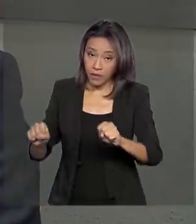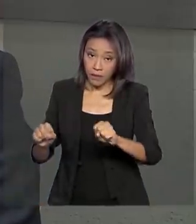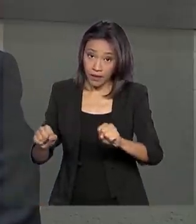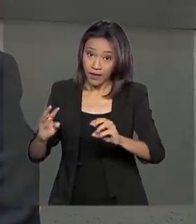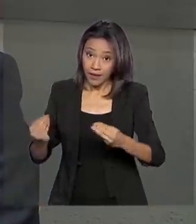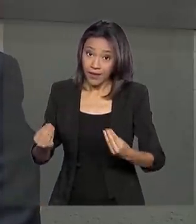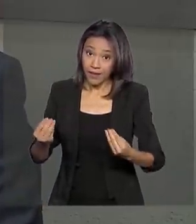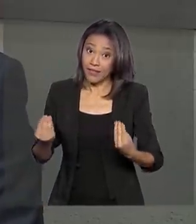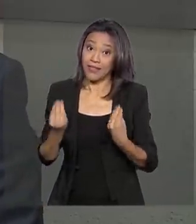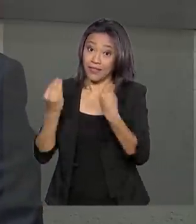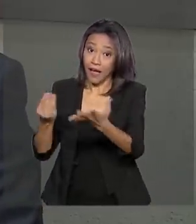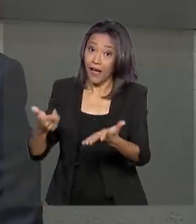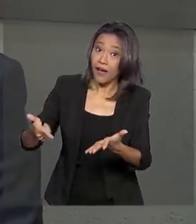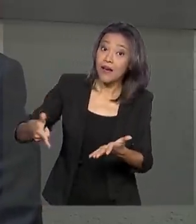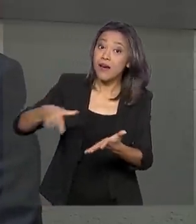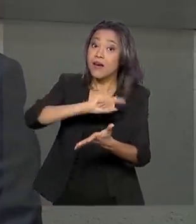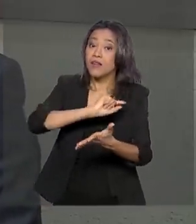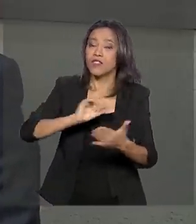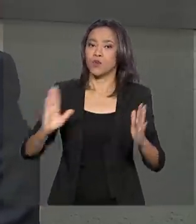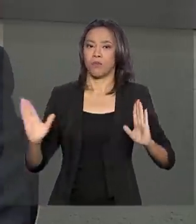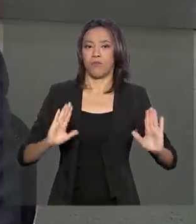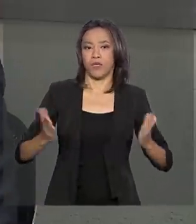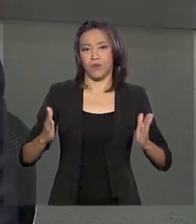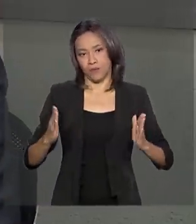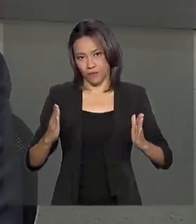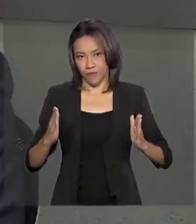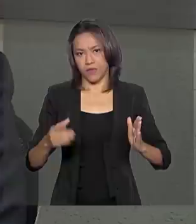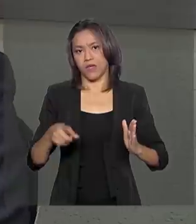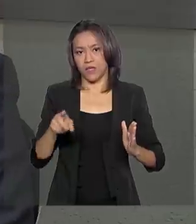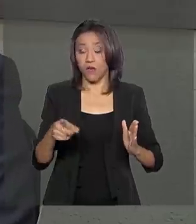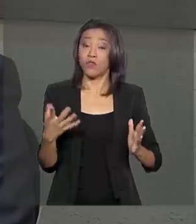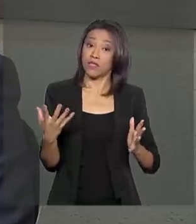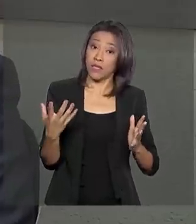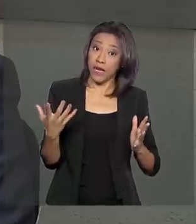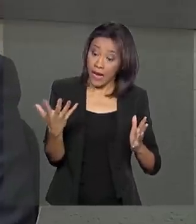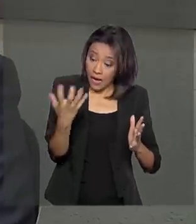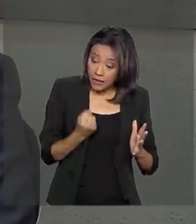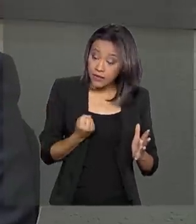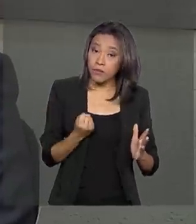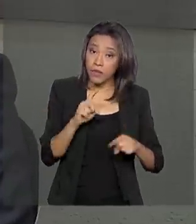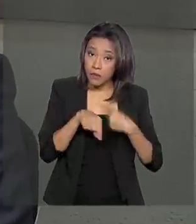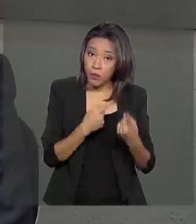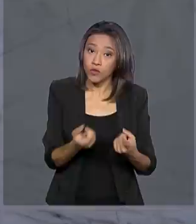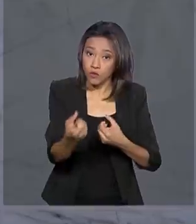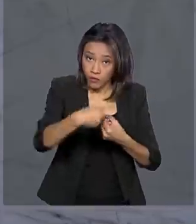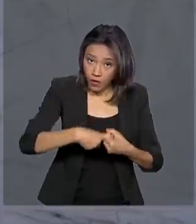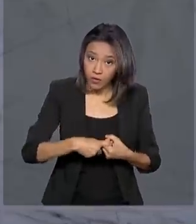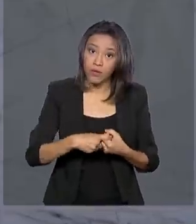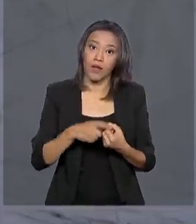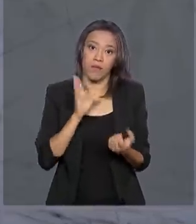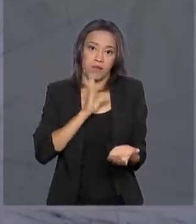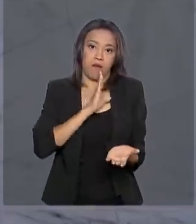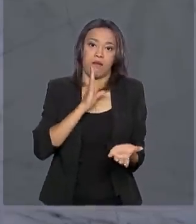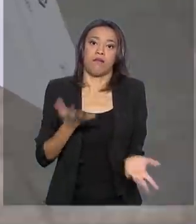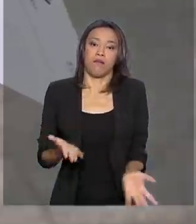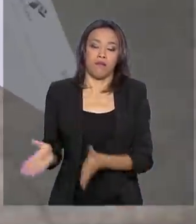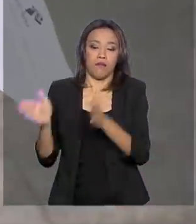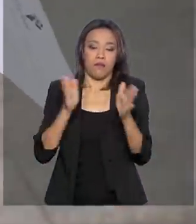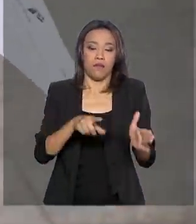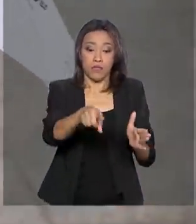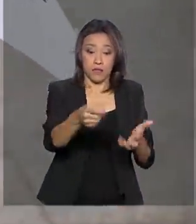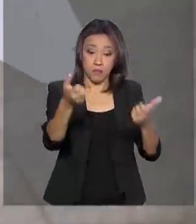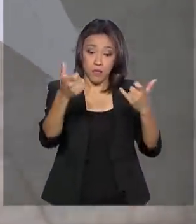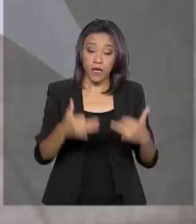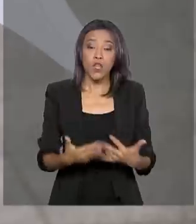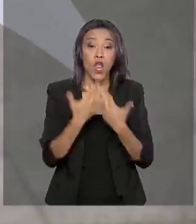Porque quando você entrega antecipadamente, a chance de você receber restituição primeiro é bem maior. Falando em restituição, uma